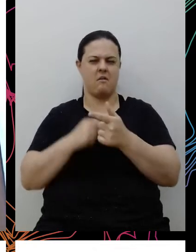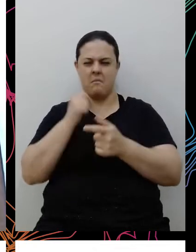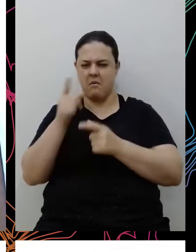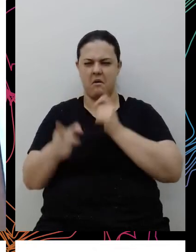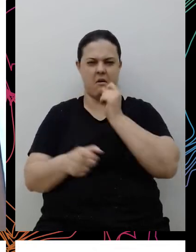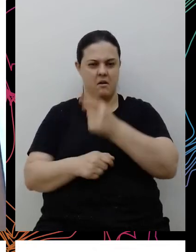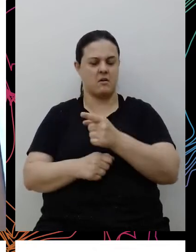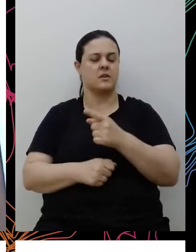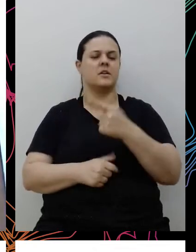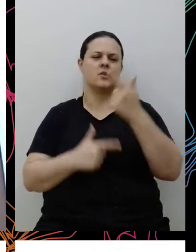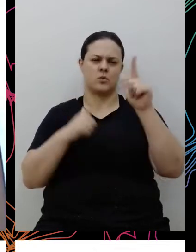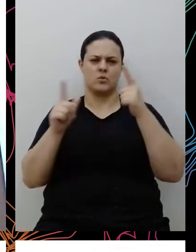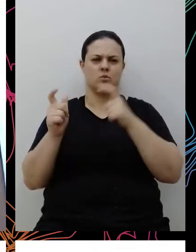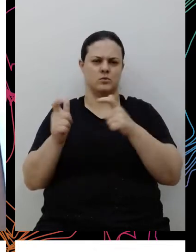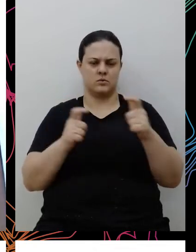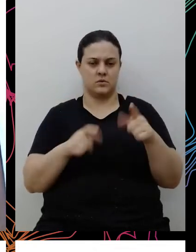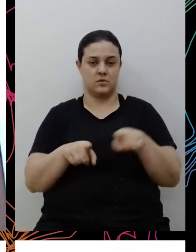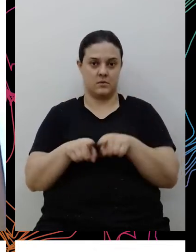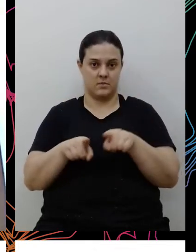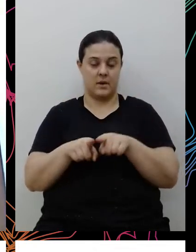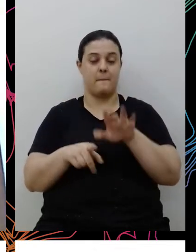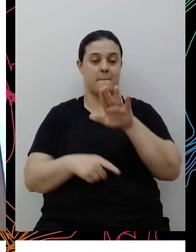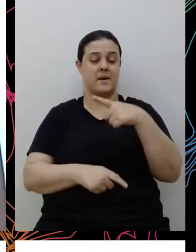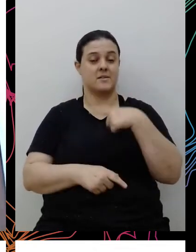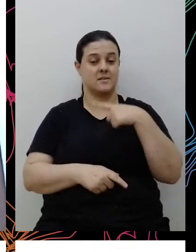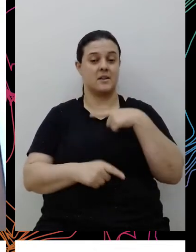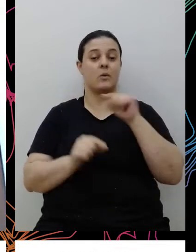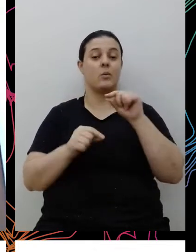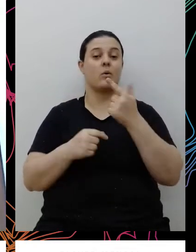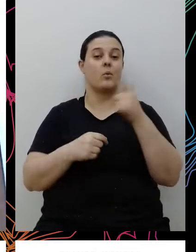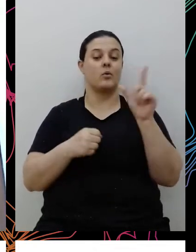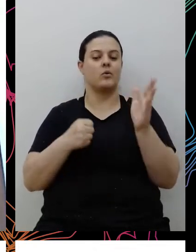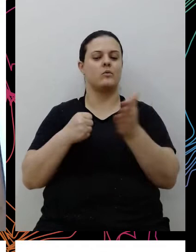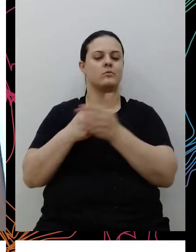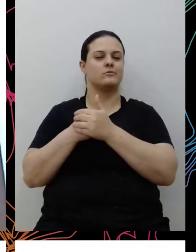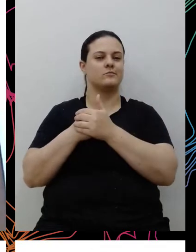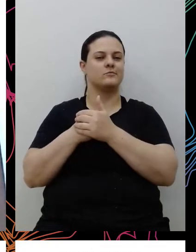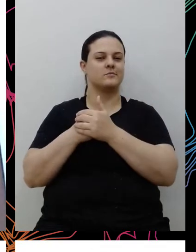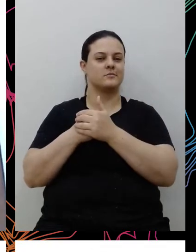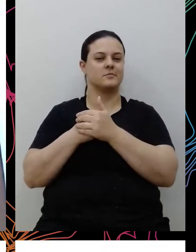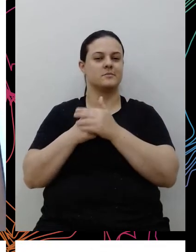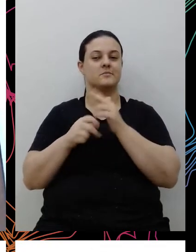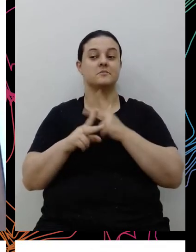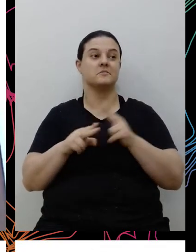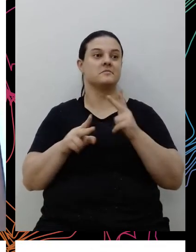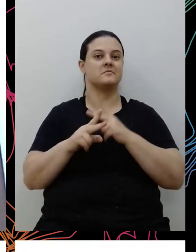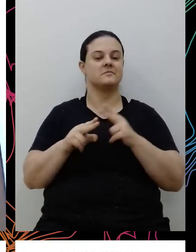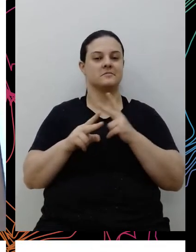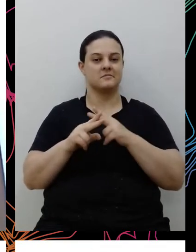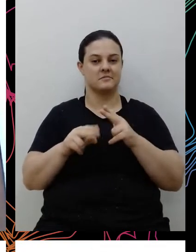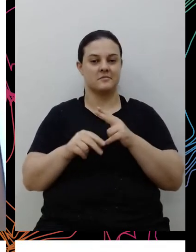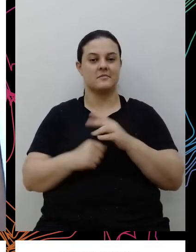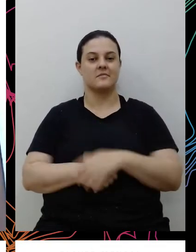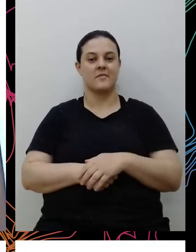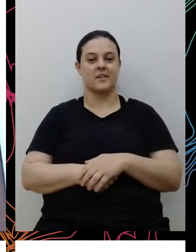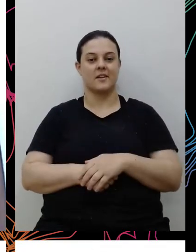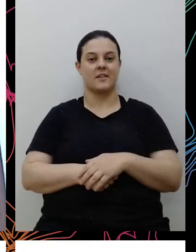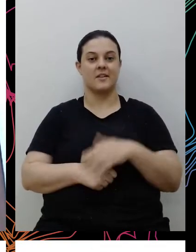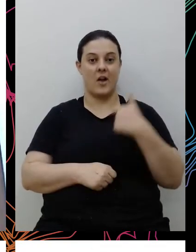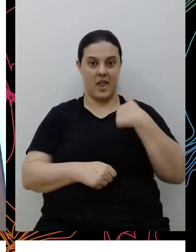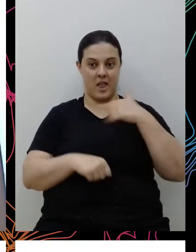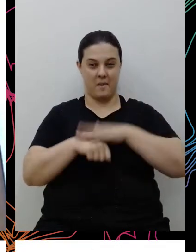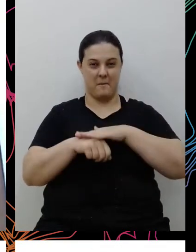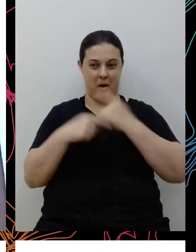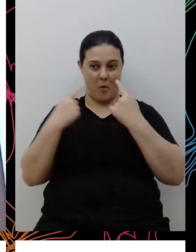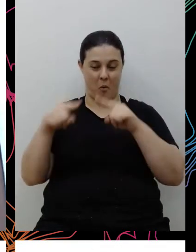espaços, né? Mas temos aí um racismo que é velado pra quem faz, mas pra quem recebe não é, né? Que